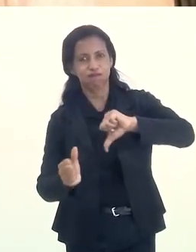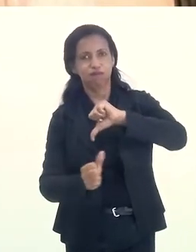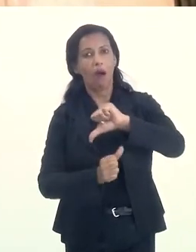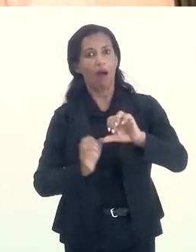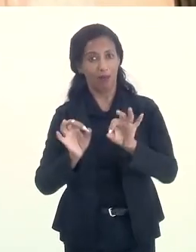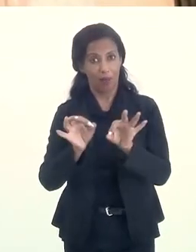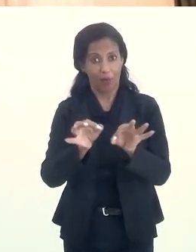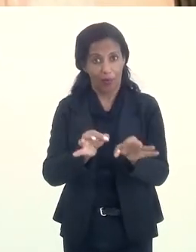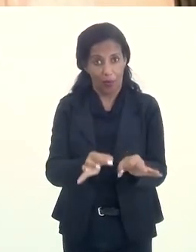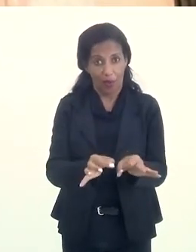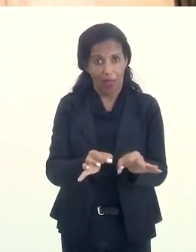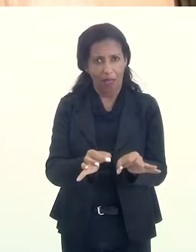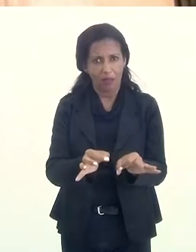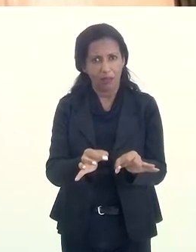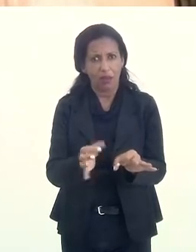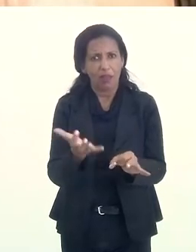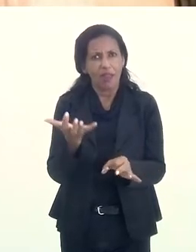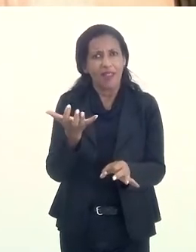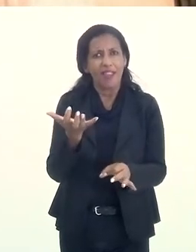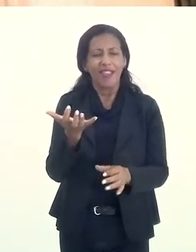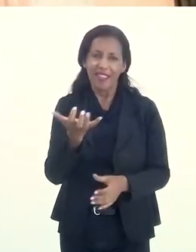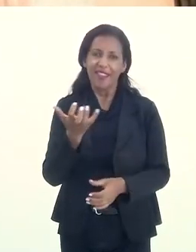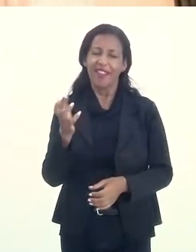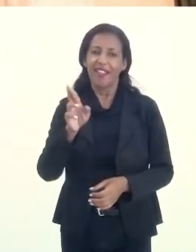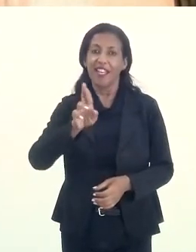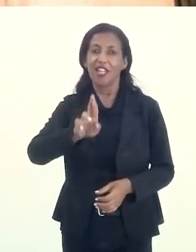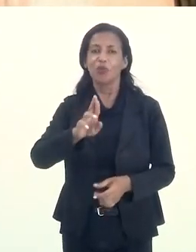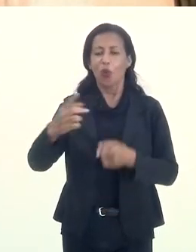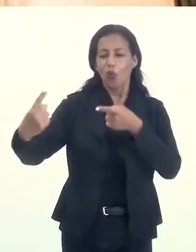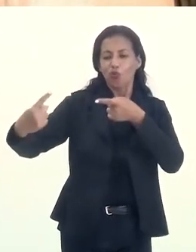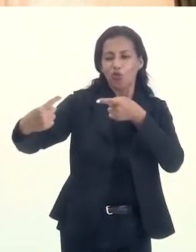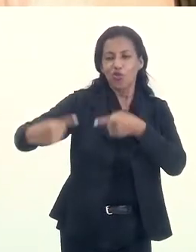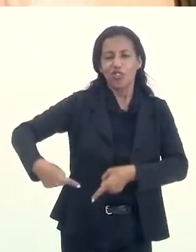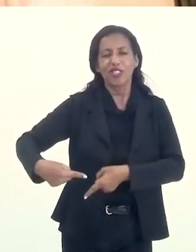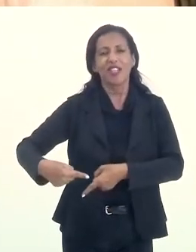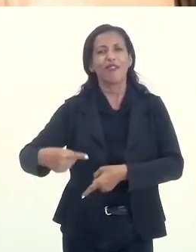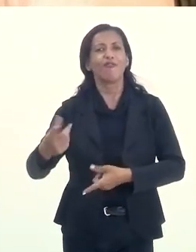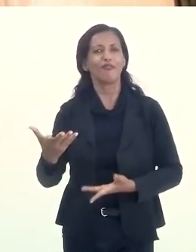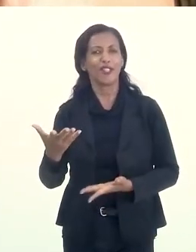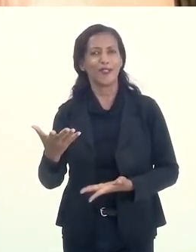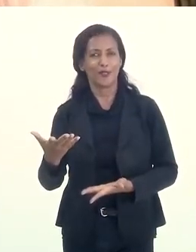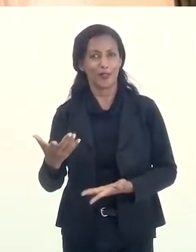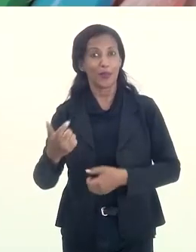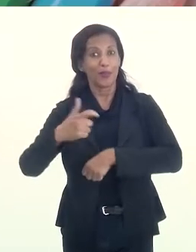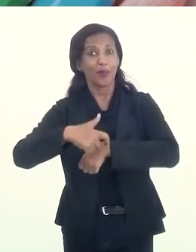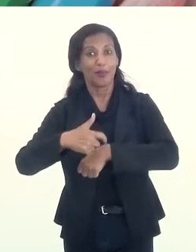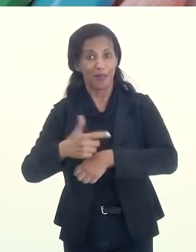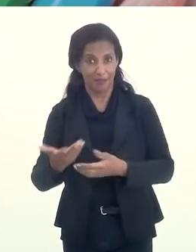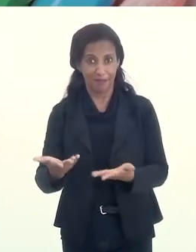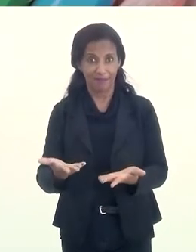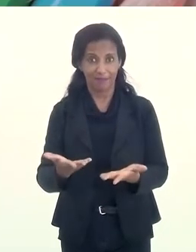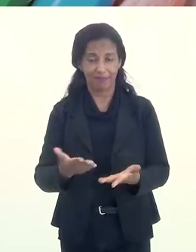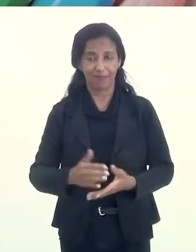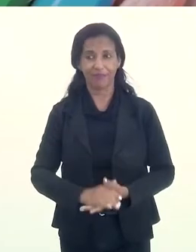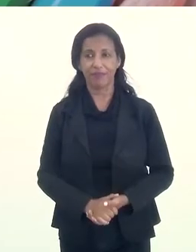correto? E tentando responder aos desafios naquele determinado momento. No presente.